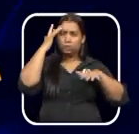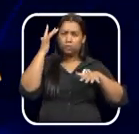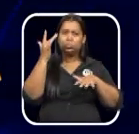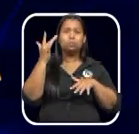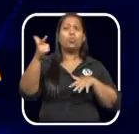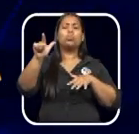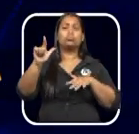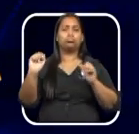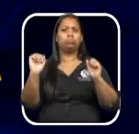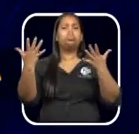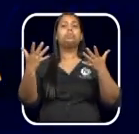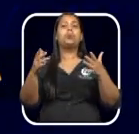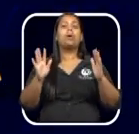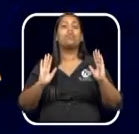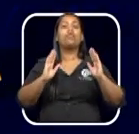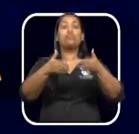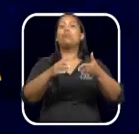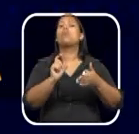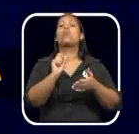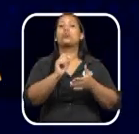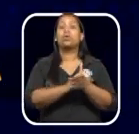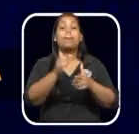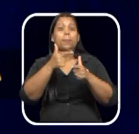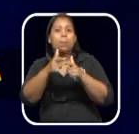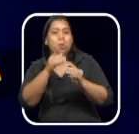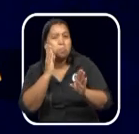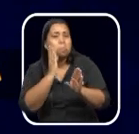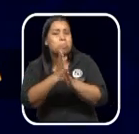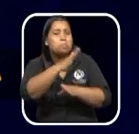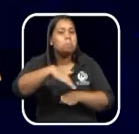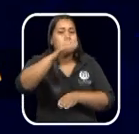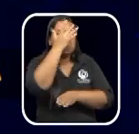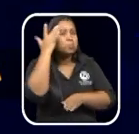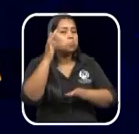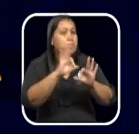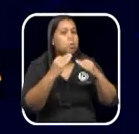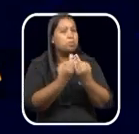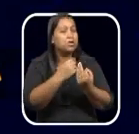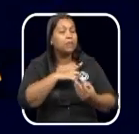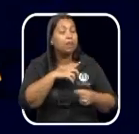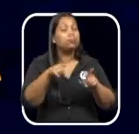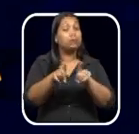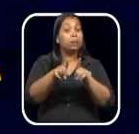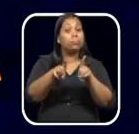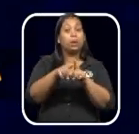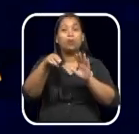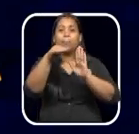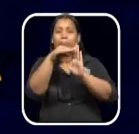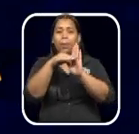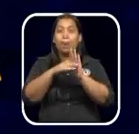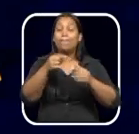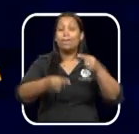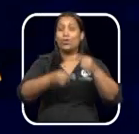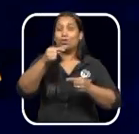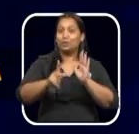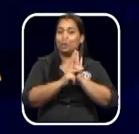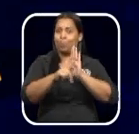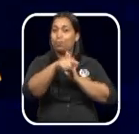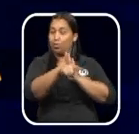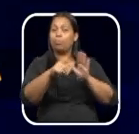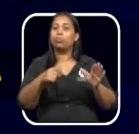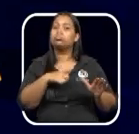e outros eventos destinados a diagnosticar problemas enfrentados pelas famílias e estabelecer políticas